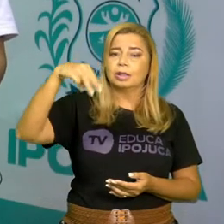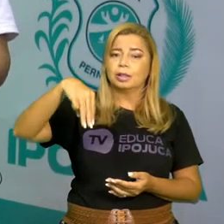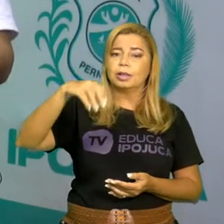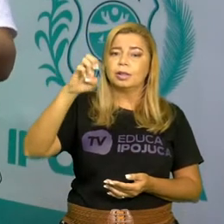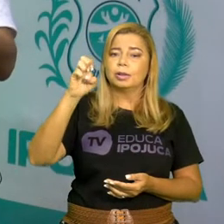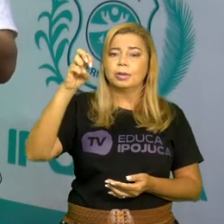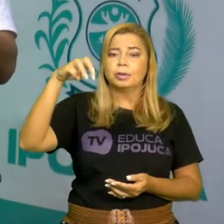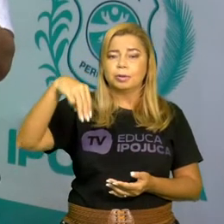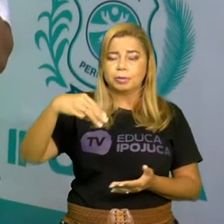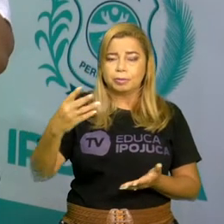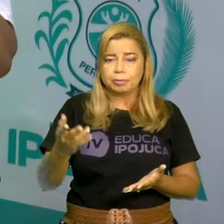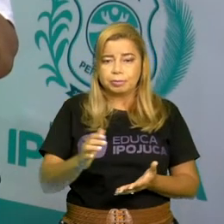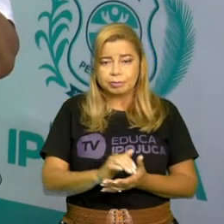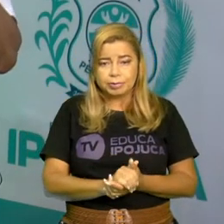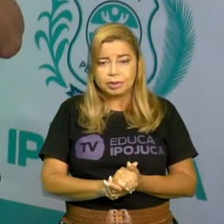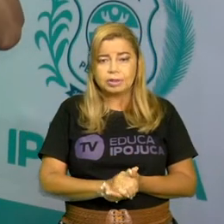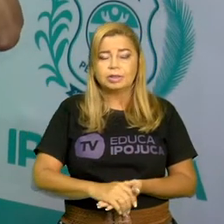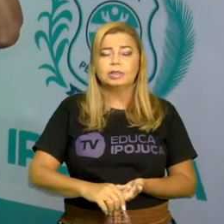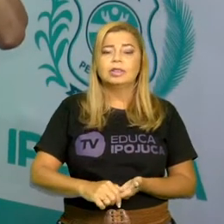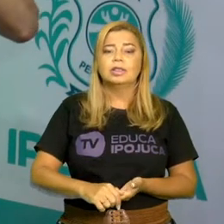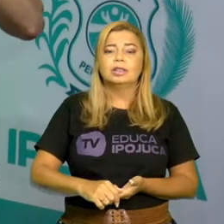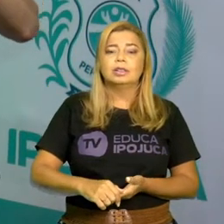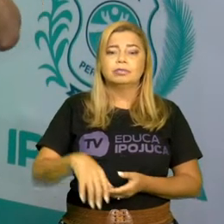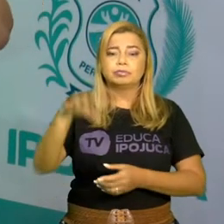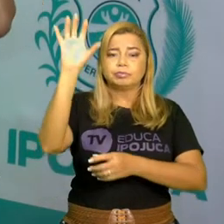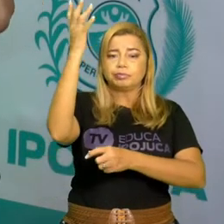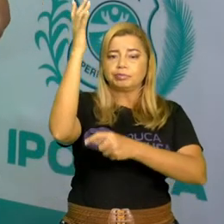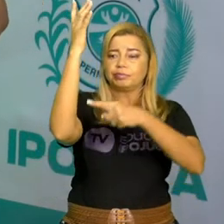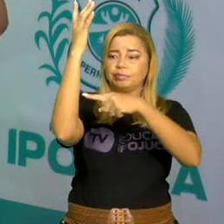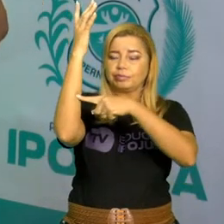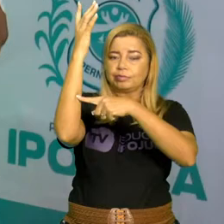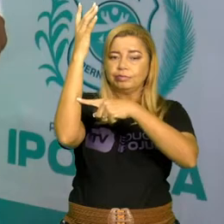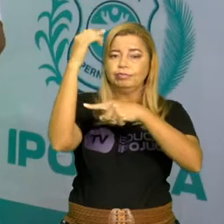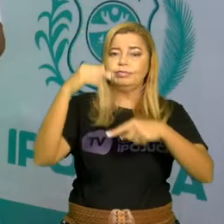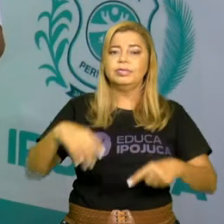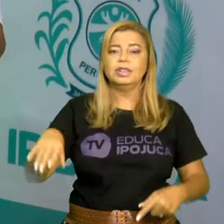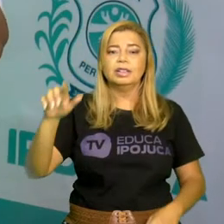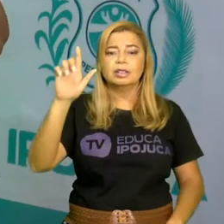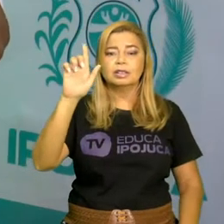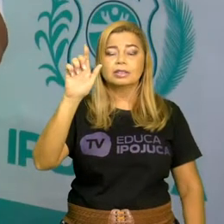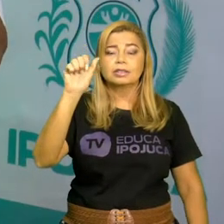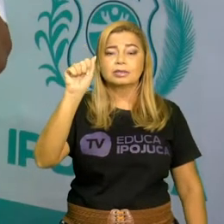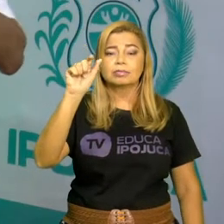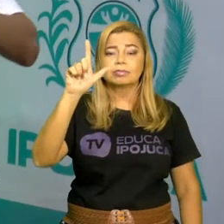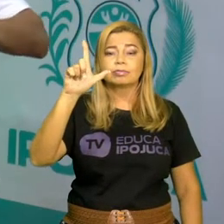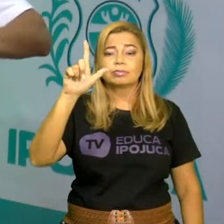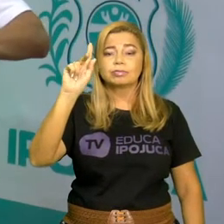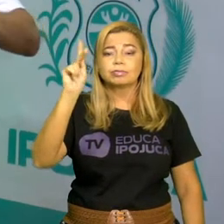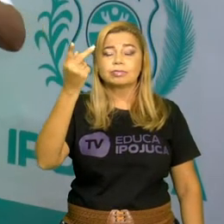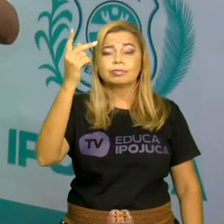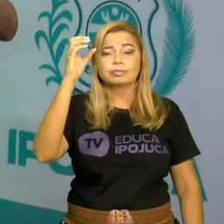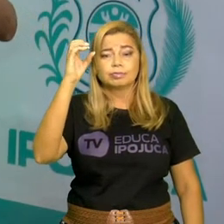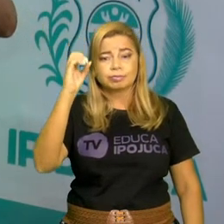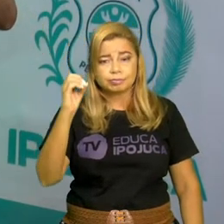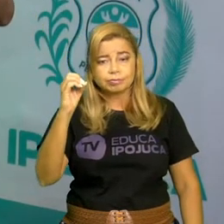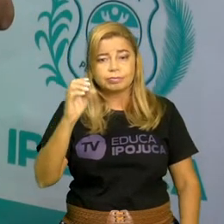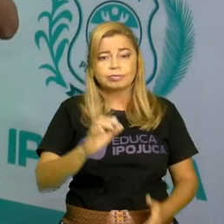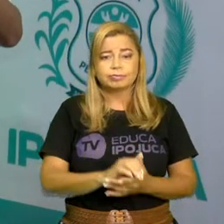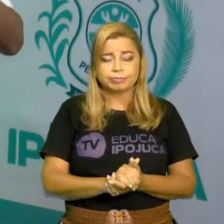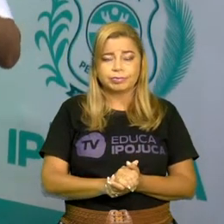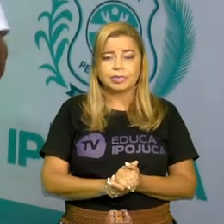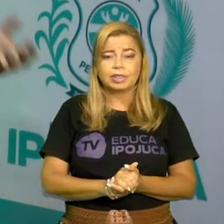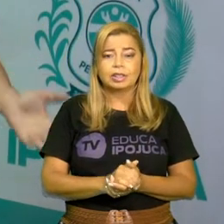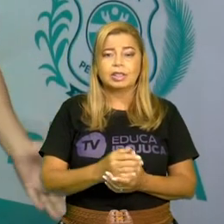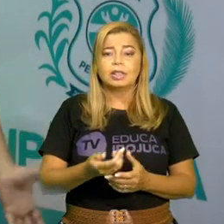quando eu digo galho, já mudou um pouco o nosso escutar o som. Então já sabe que aquela palavra tem